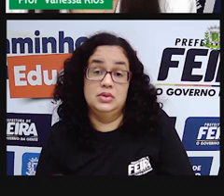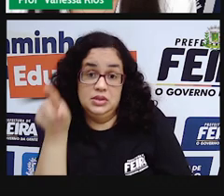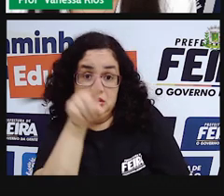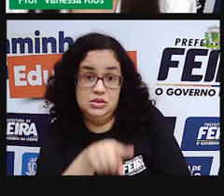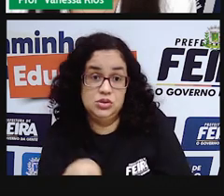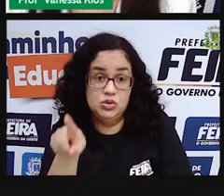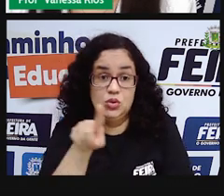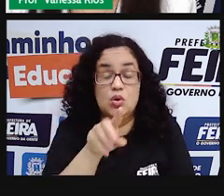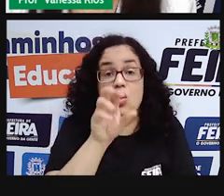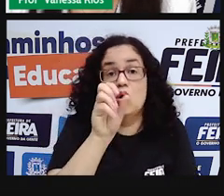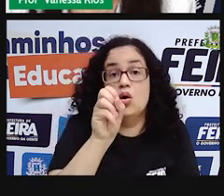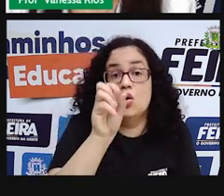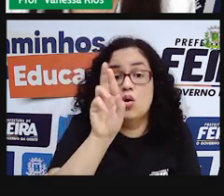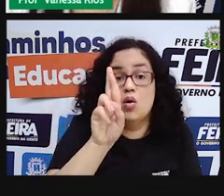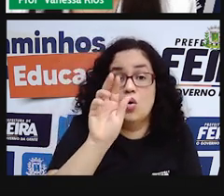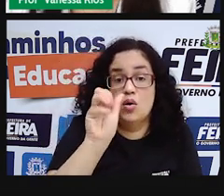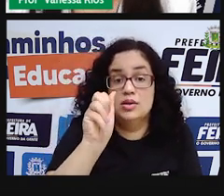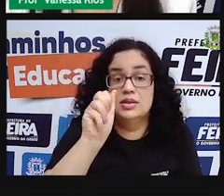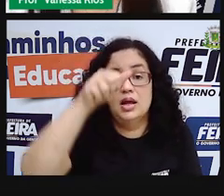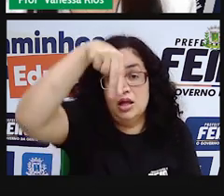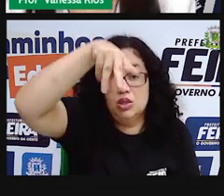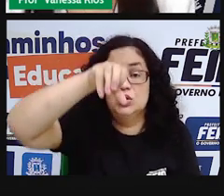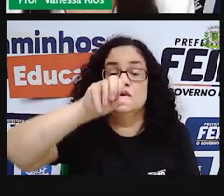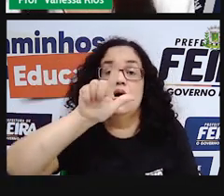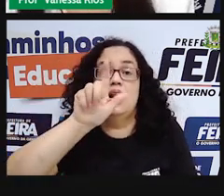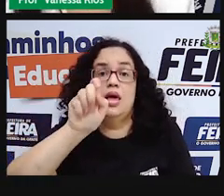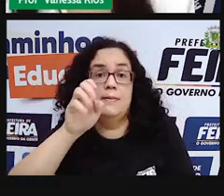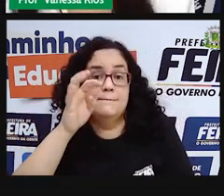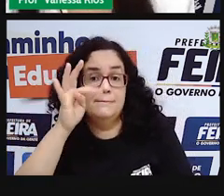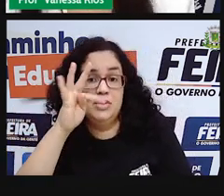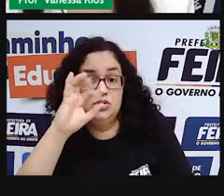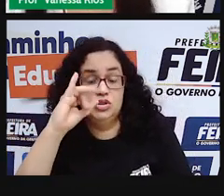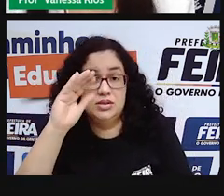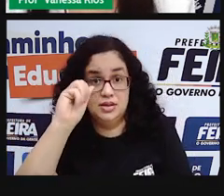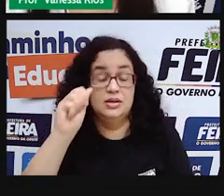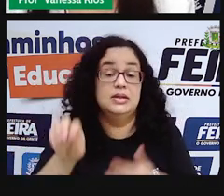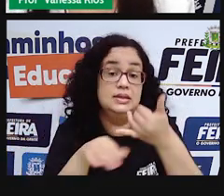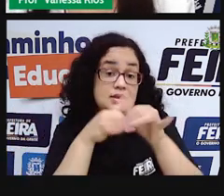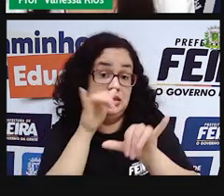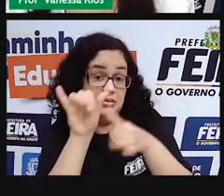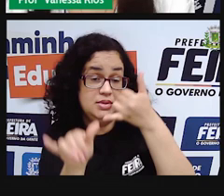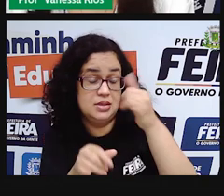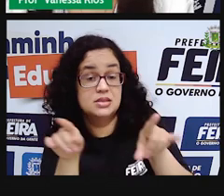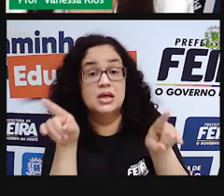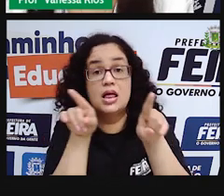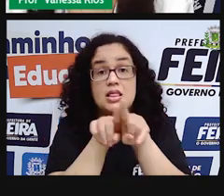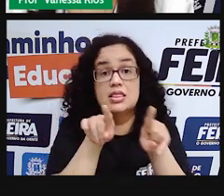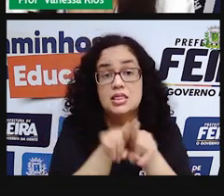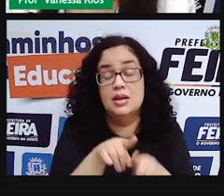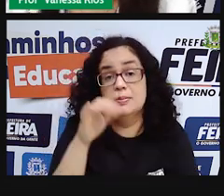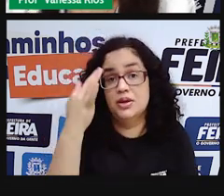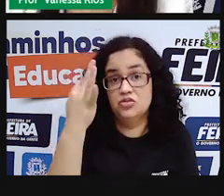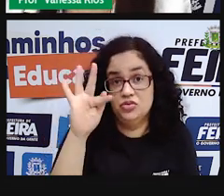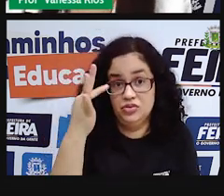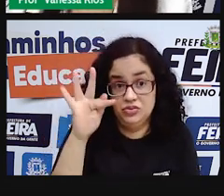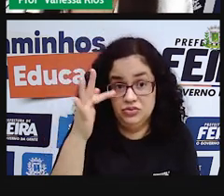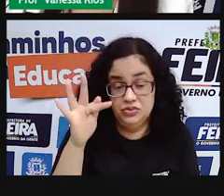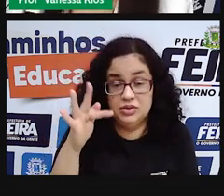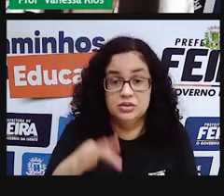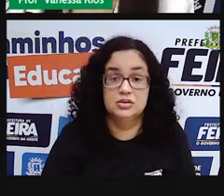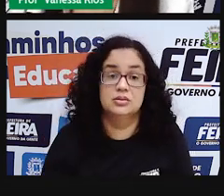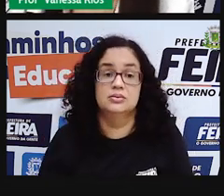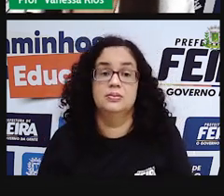propriedades organolépticas, as propriedades químicas e as propriedades físicas.